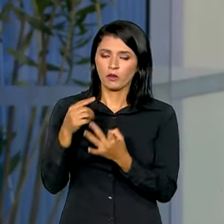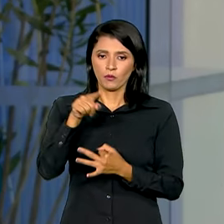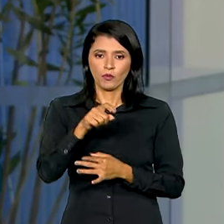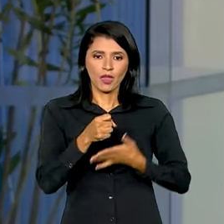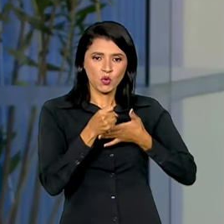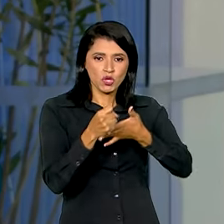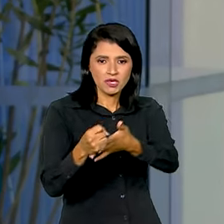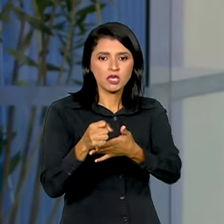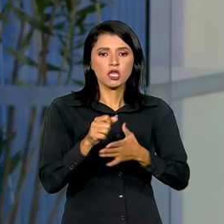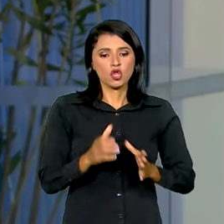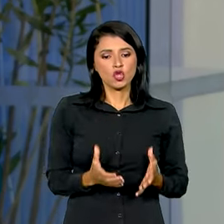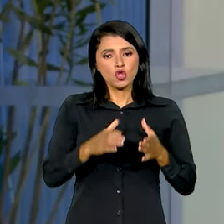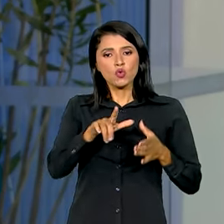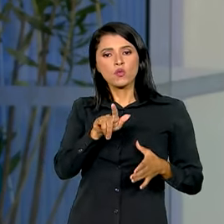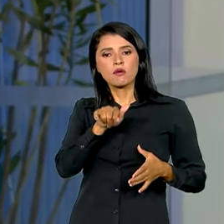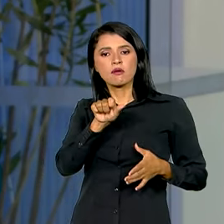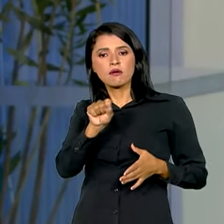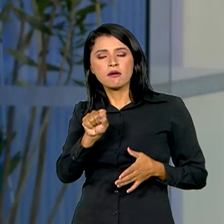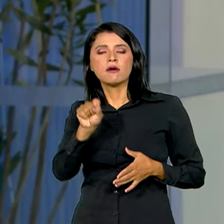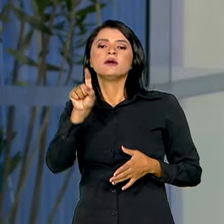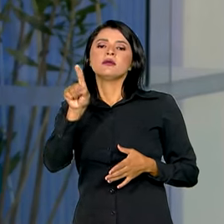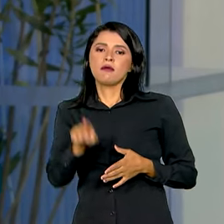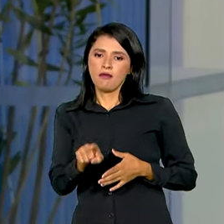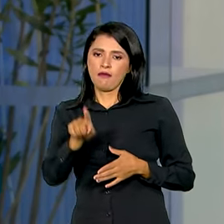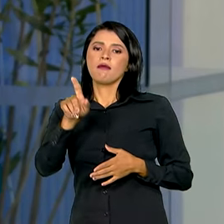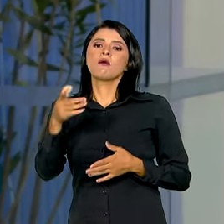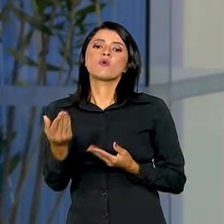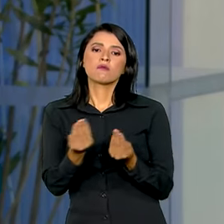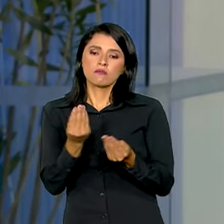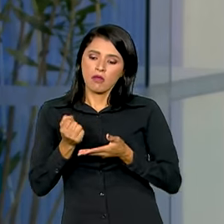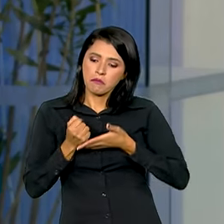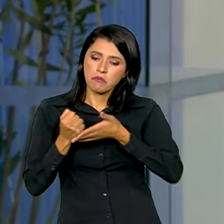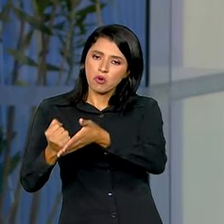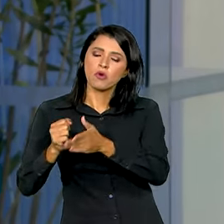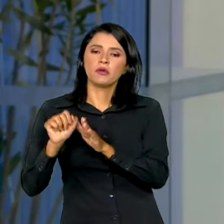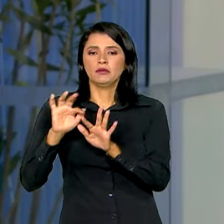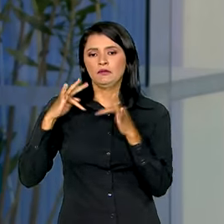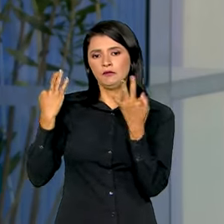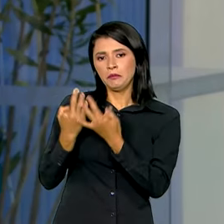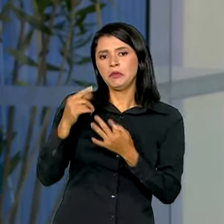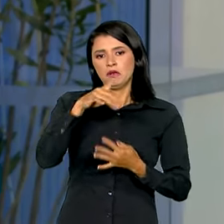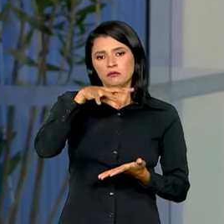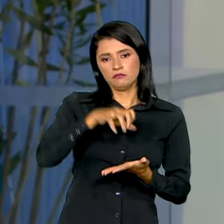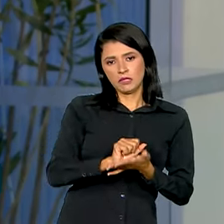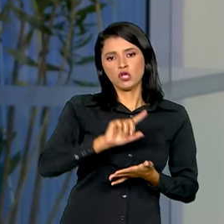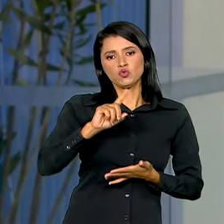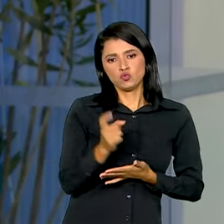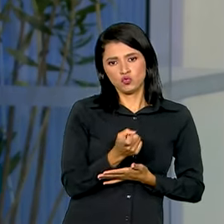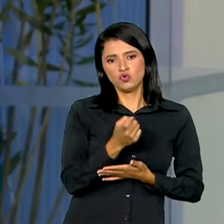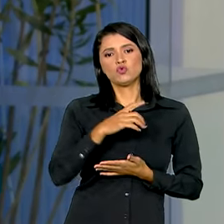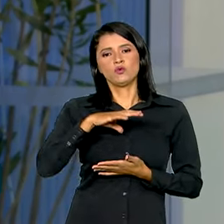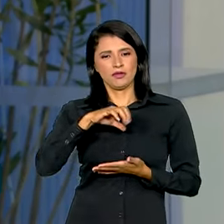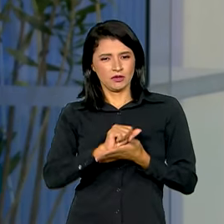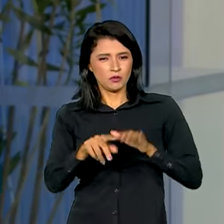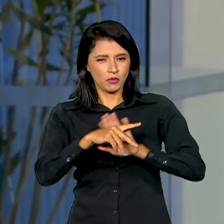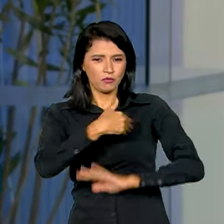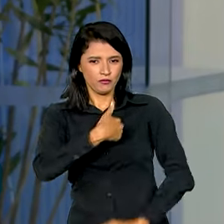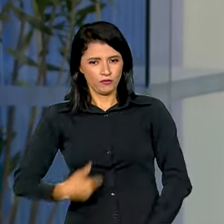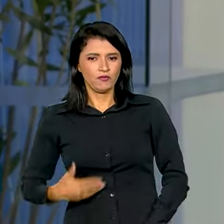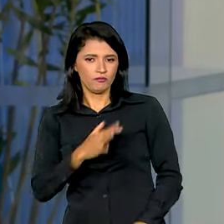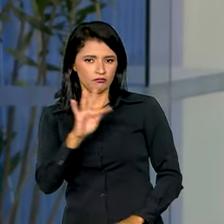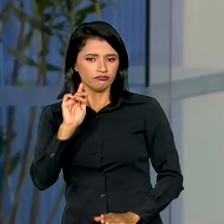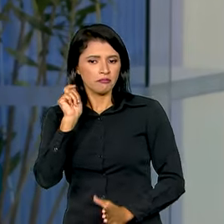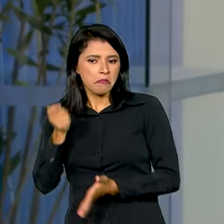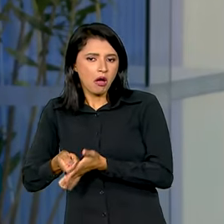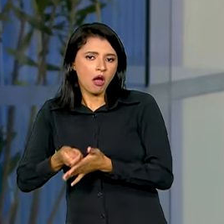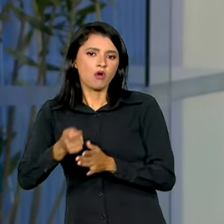Auxílio Gás é um apoio do Governo Federal para famílias de baixa renda inscritas no Cade Único, aquele cadastro do Governo Federal. Ele é